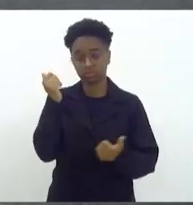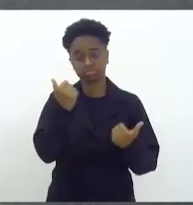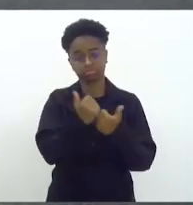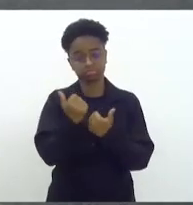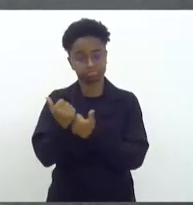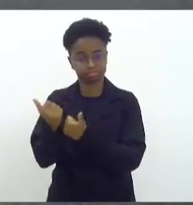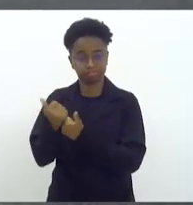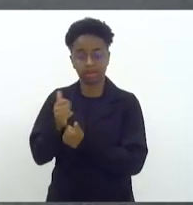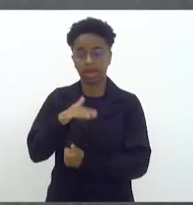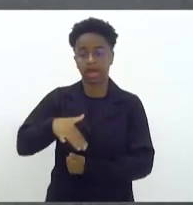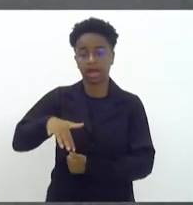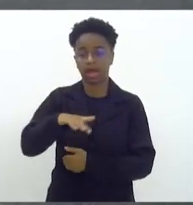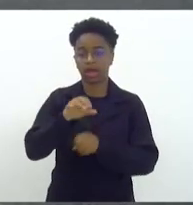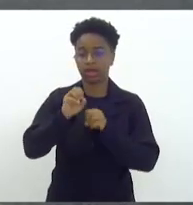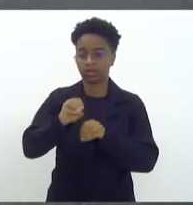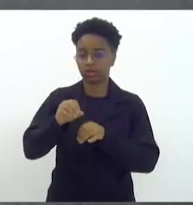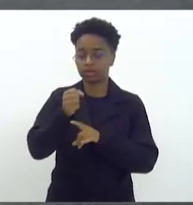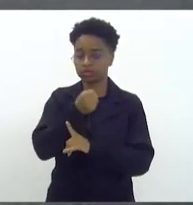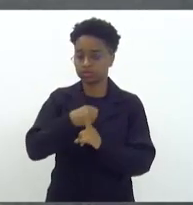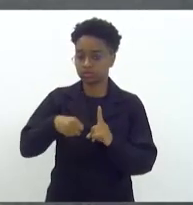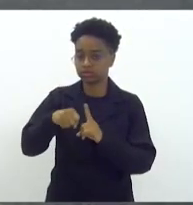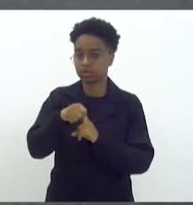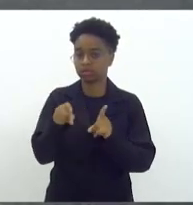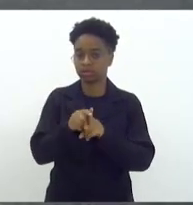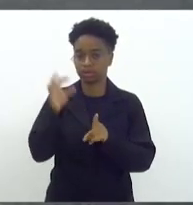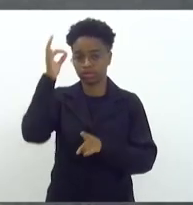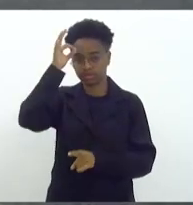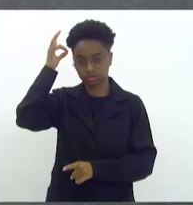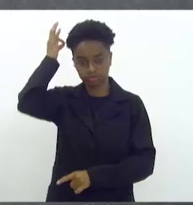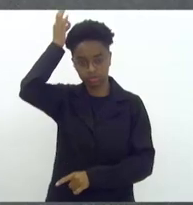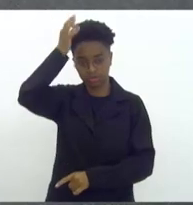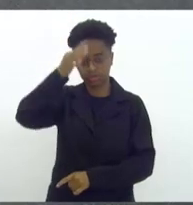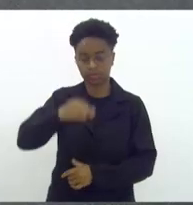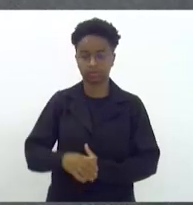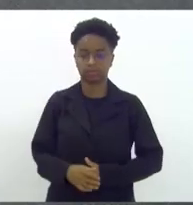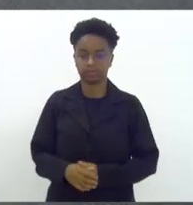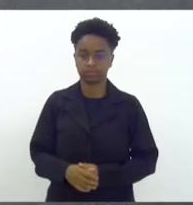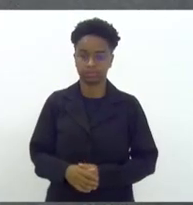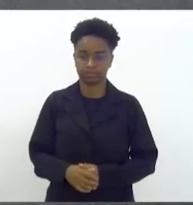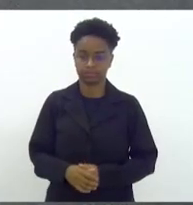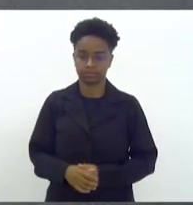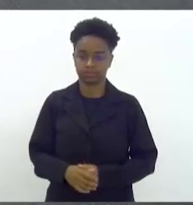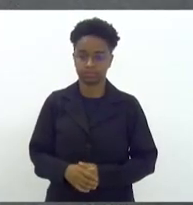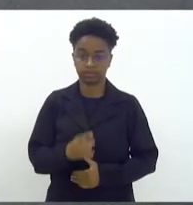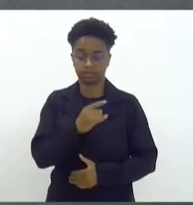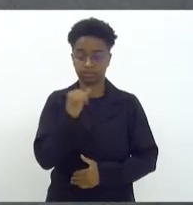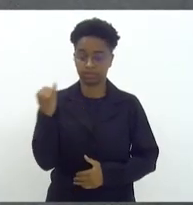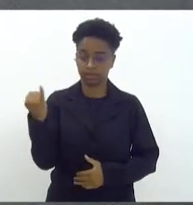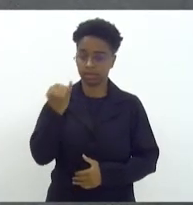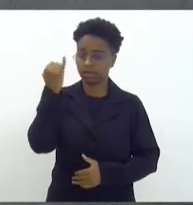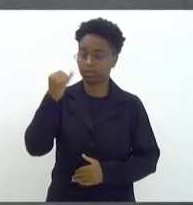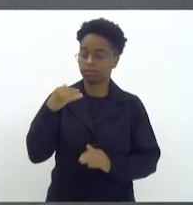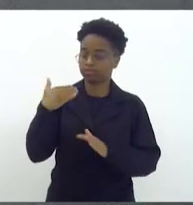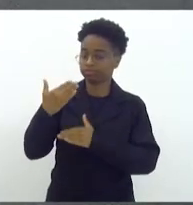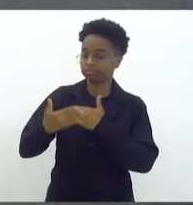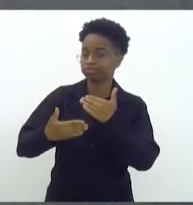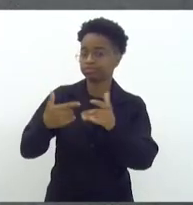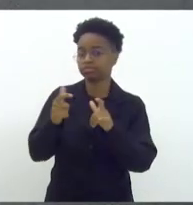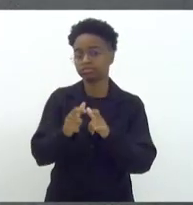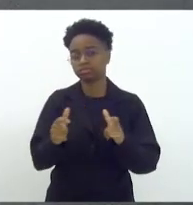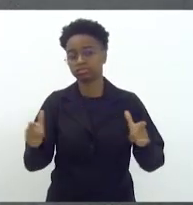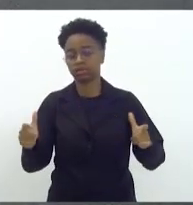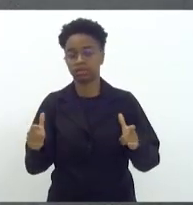na área educacional, social e espiritual. sua relevância para o crescimento e pelo desenvolvimento